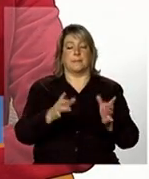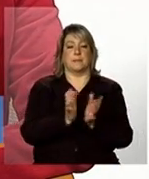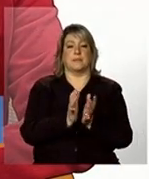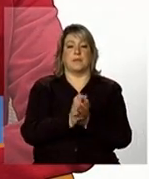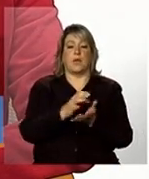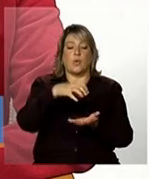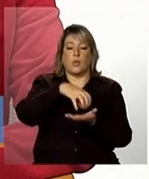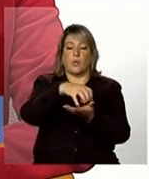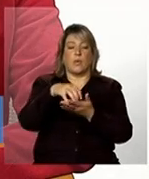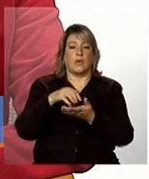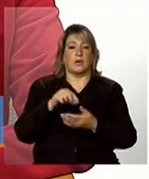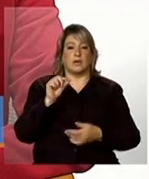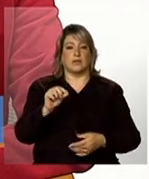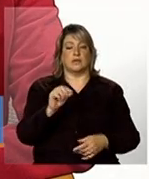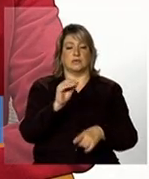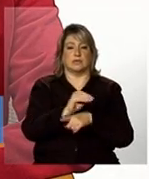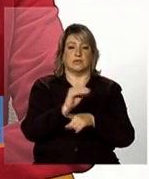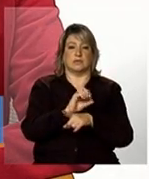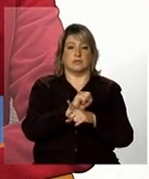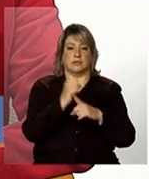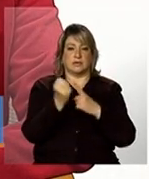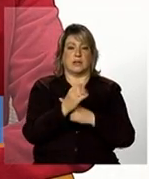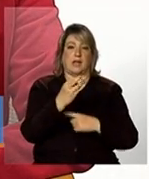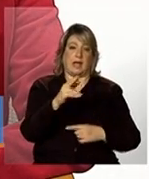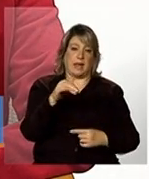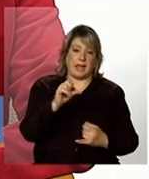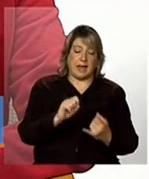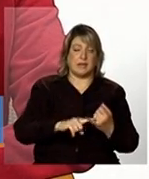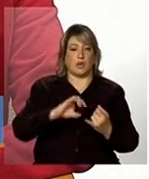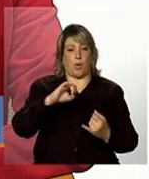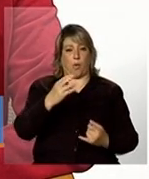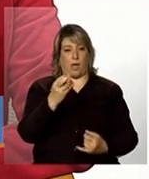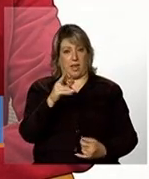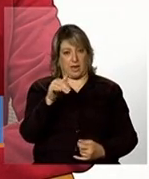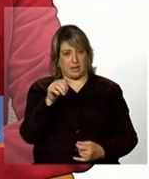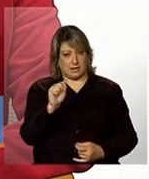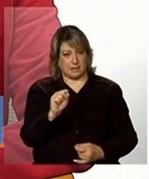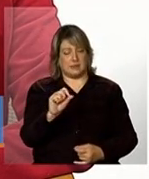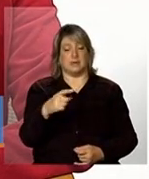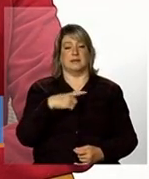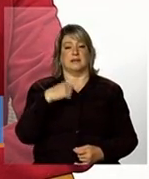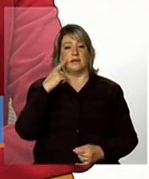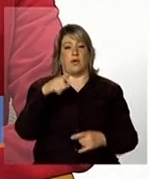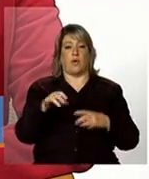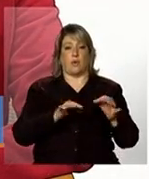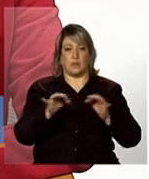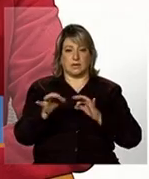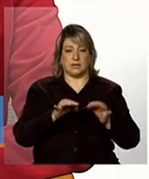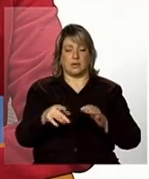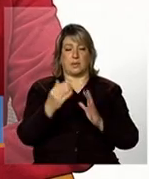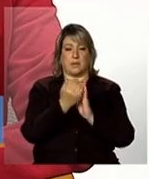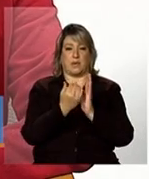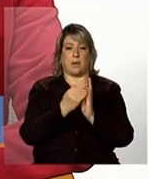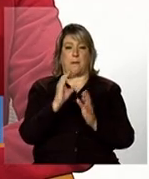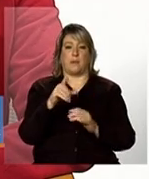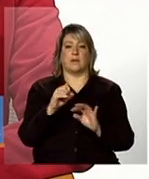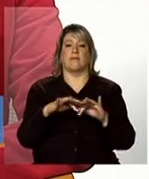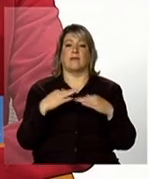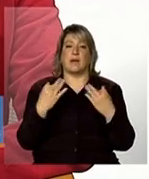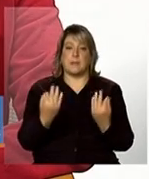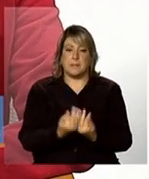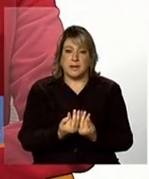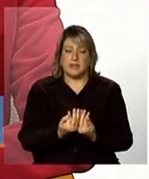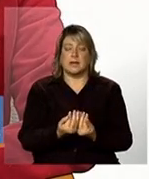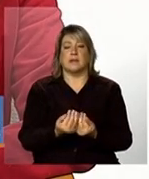referência da assistência social um CRAS um CREAS ou entre em contato com o coordenador estadual do programa Bolsa Família ou representante estadual da